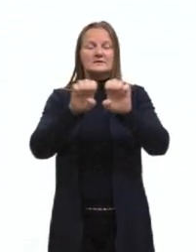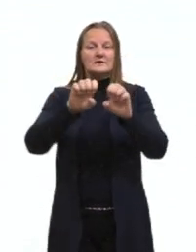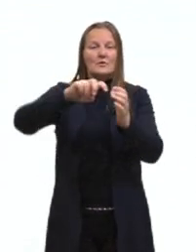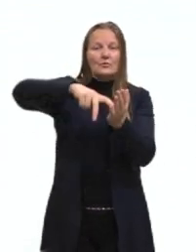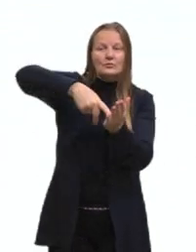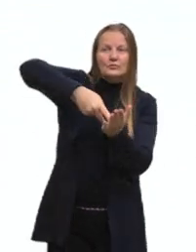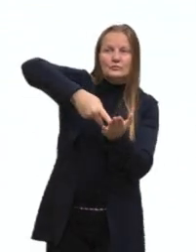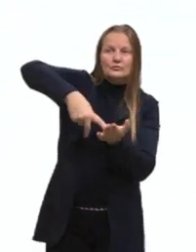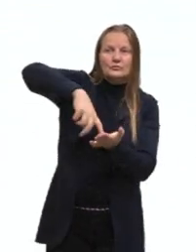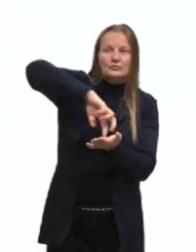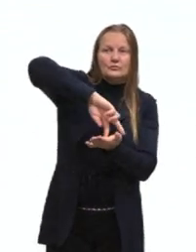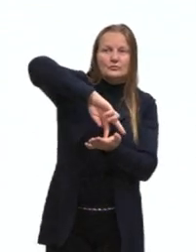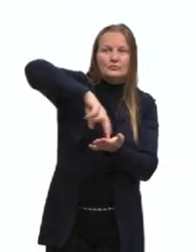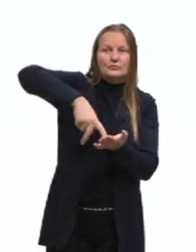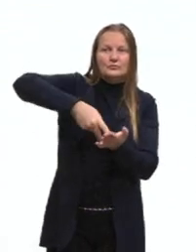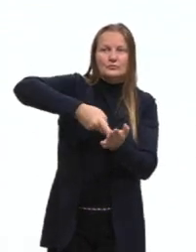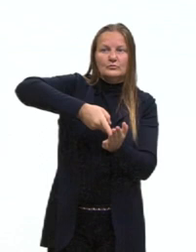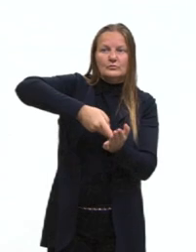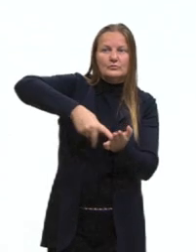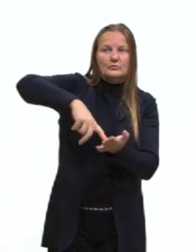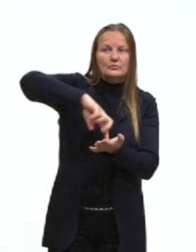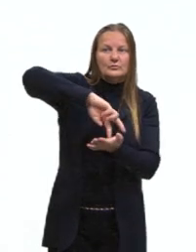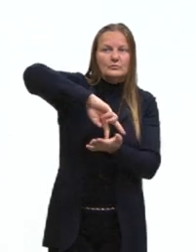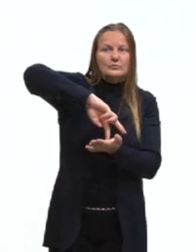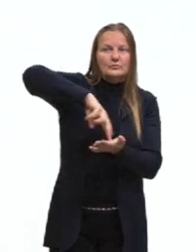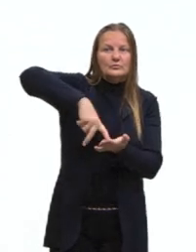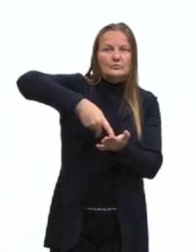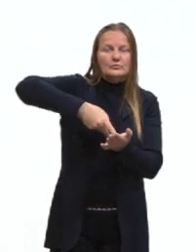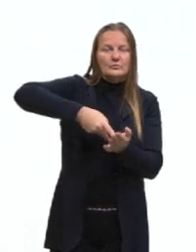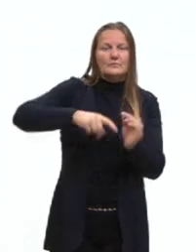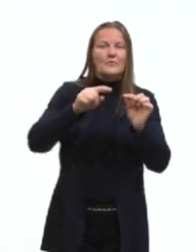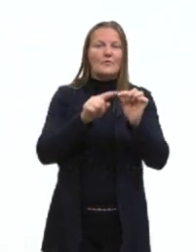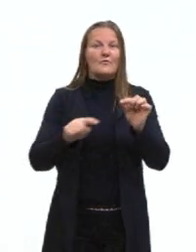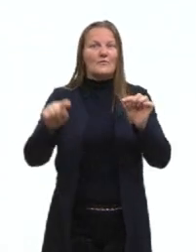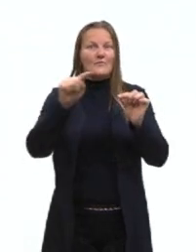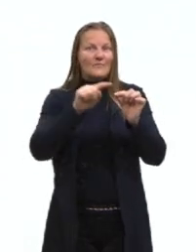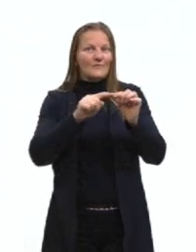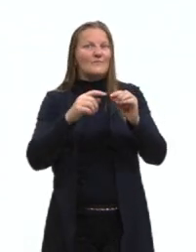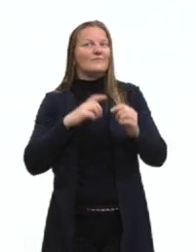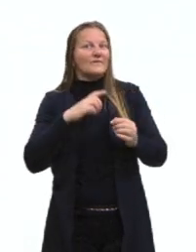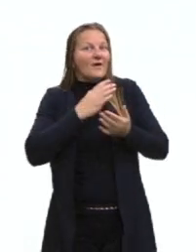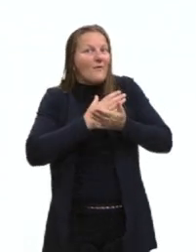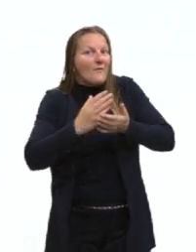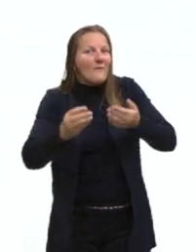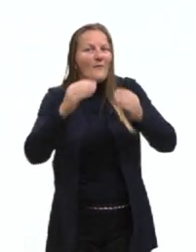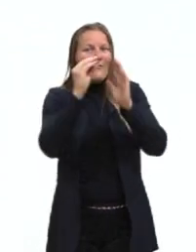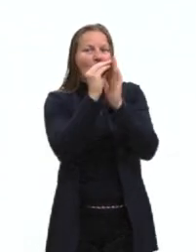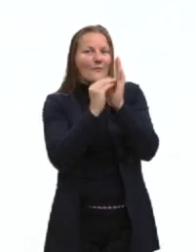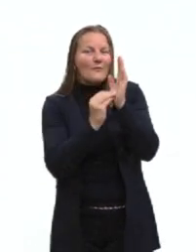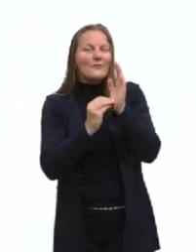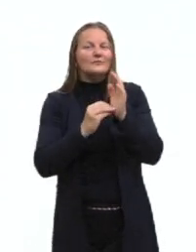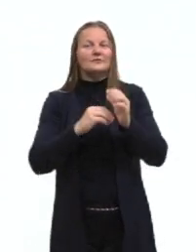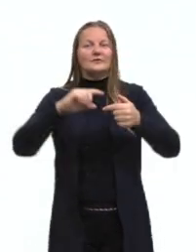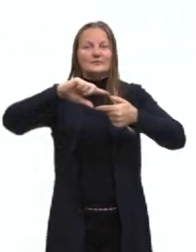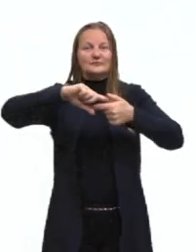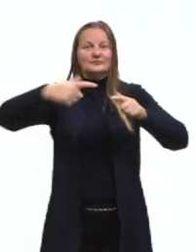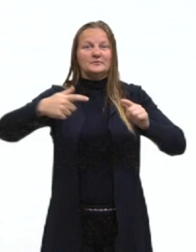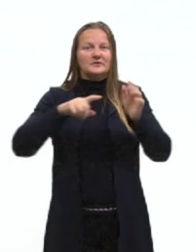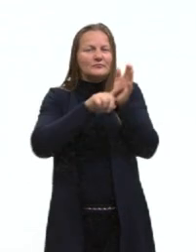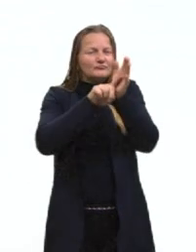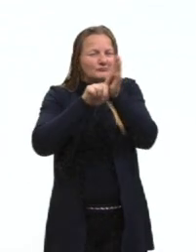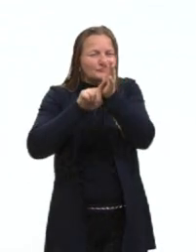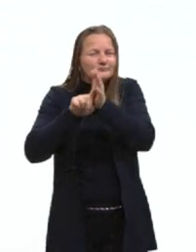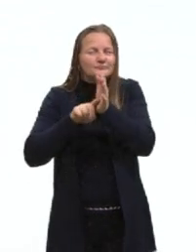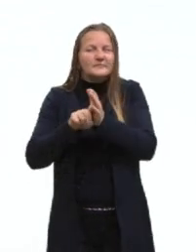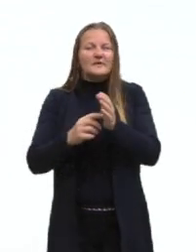circunferência. Então nós vamos entrar agora nesse conteúdo aí da geometria analítica,